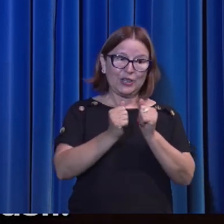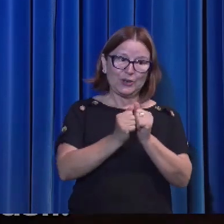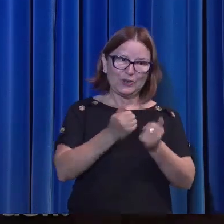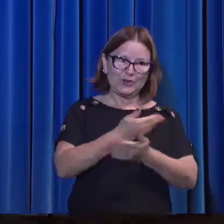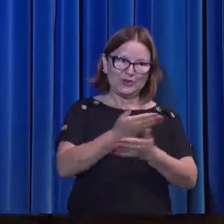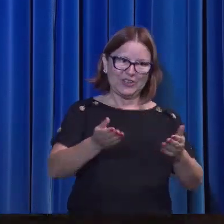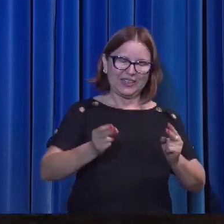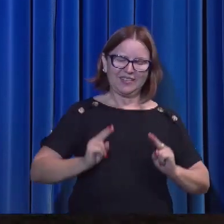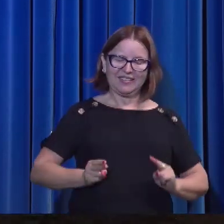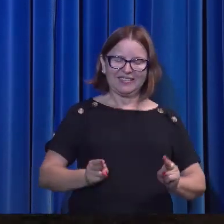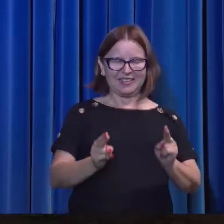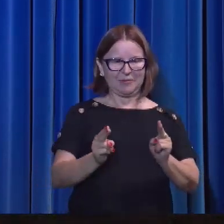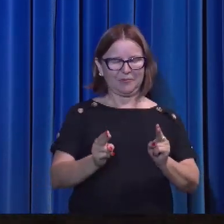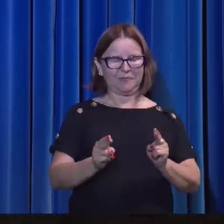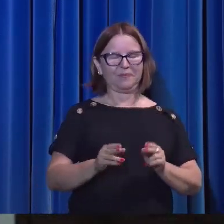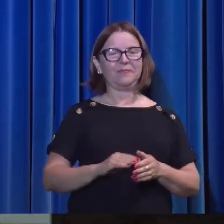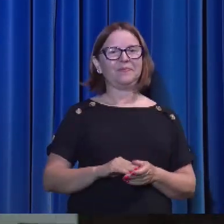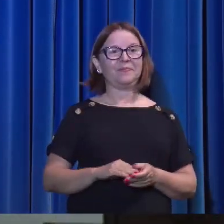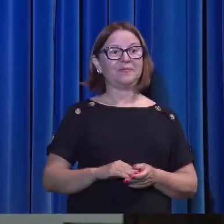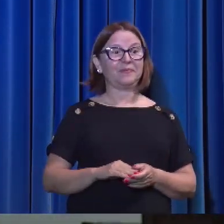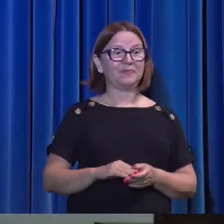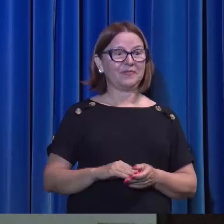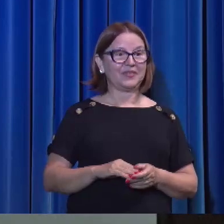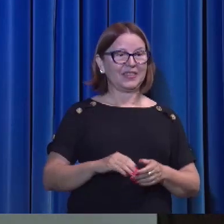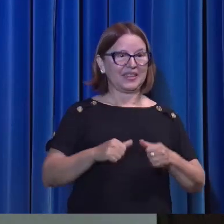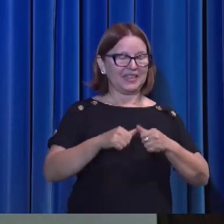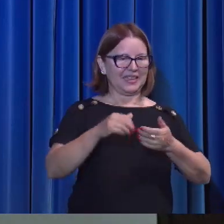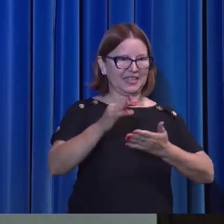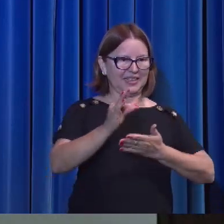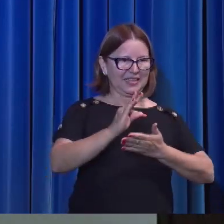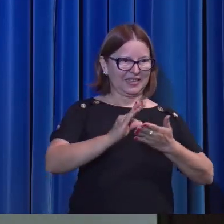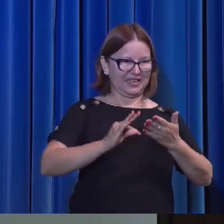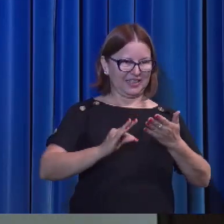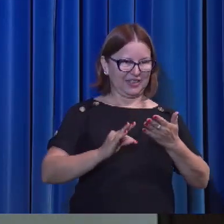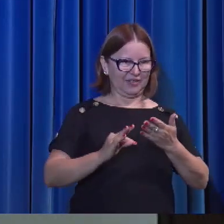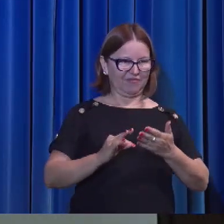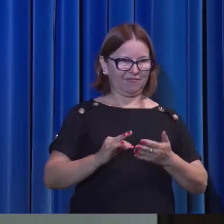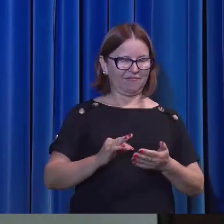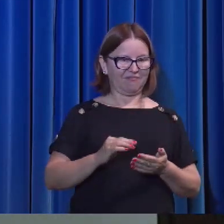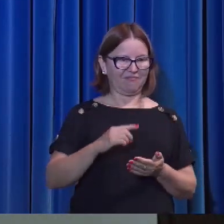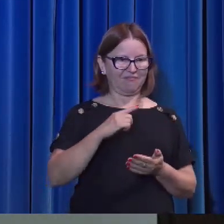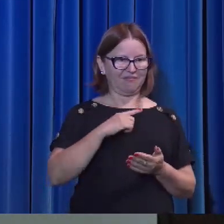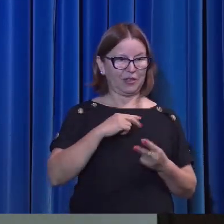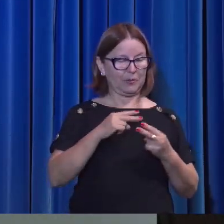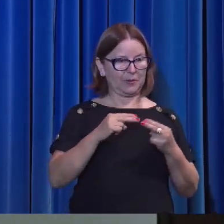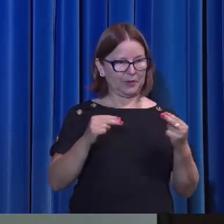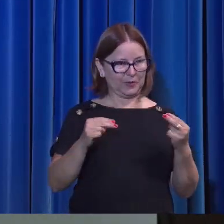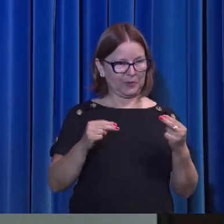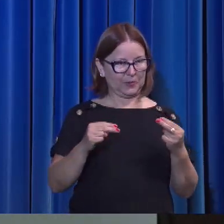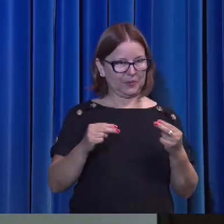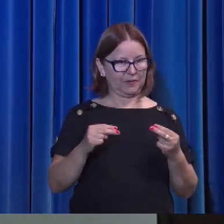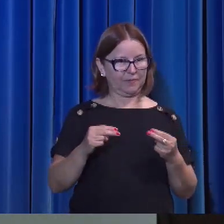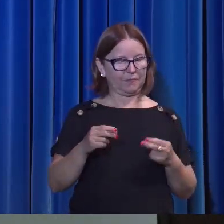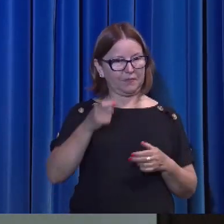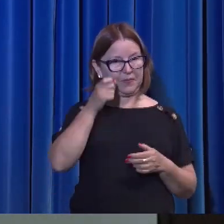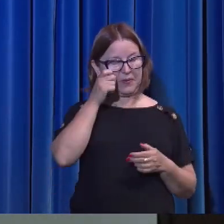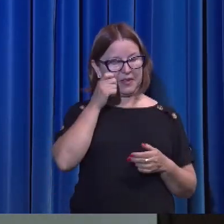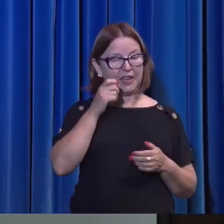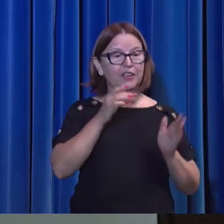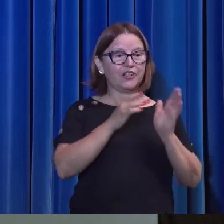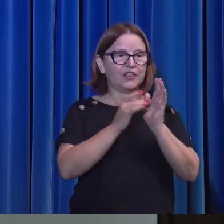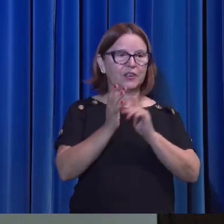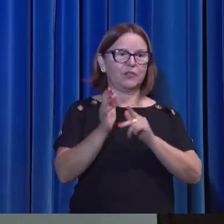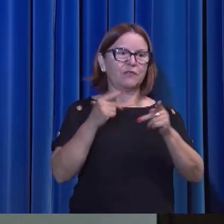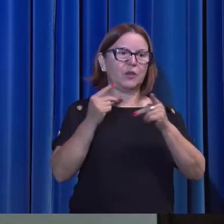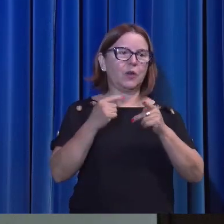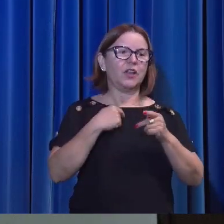Aqui nós encontramos algumas coisas interessantes. Primeiro. Eu rogarei ao